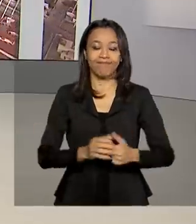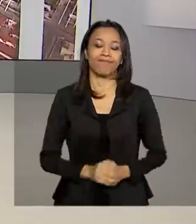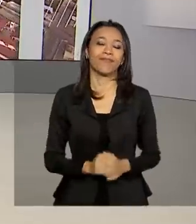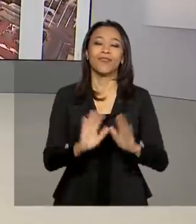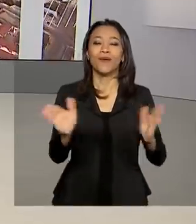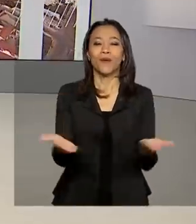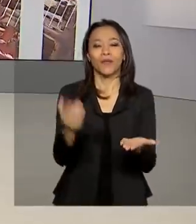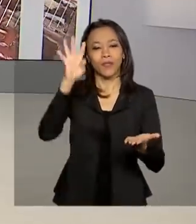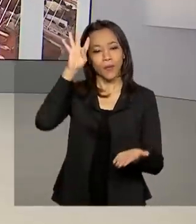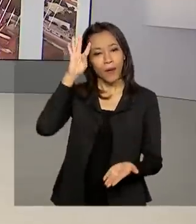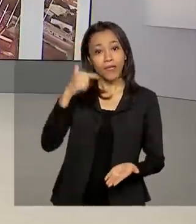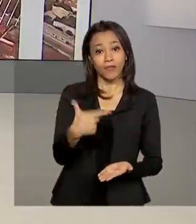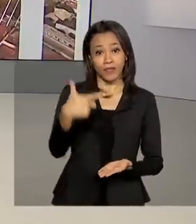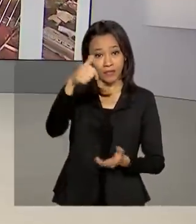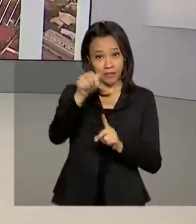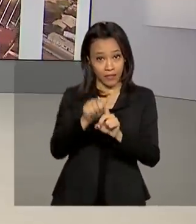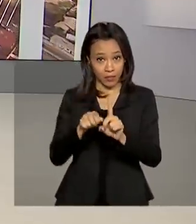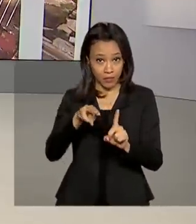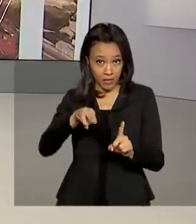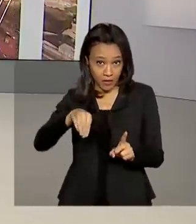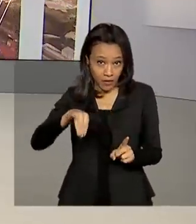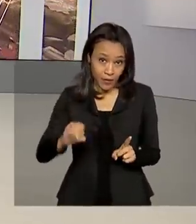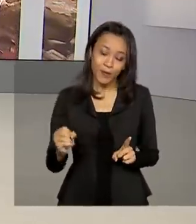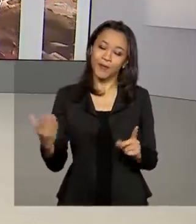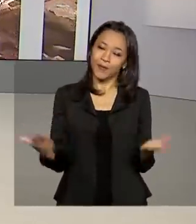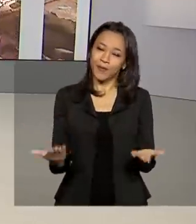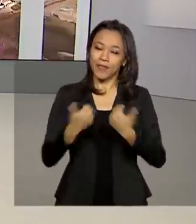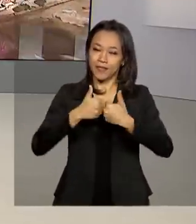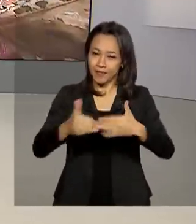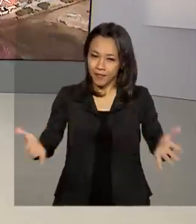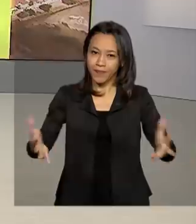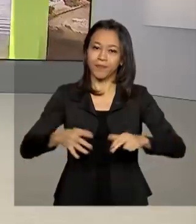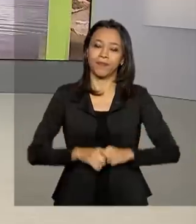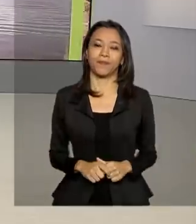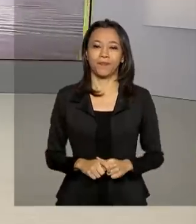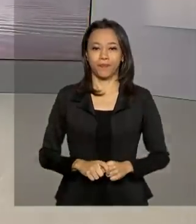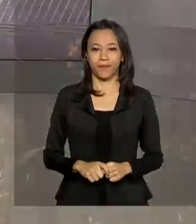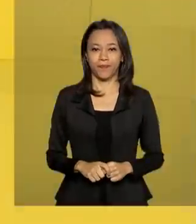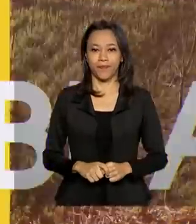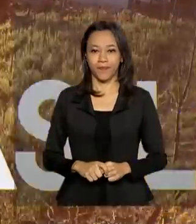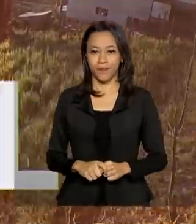Hoje é quarta-feira, 27 de maio. O Brasil em Dia começa agora.